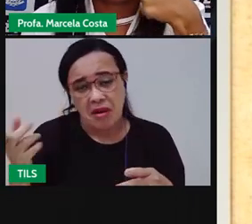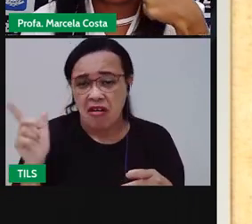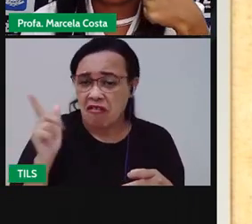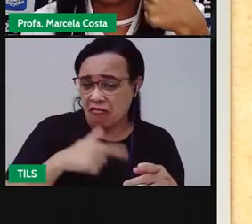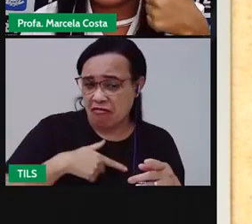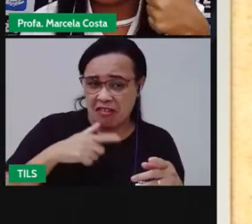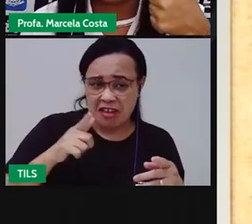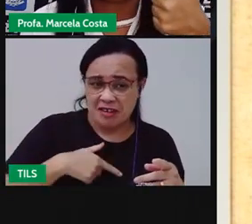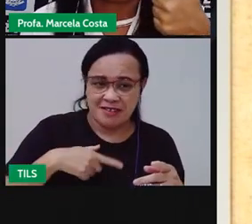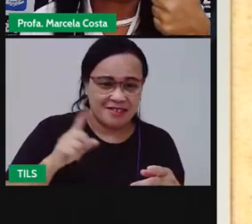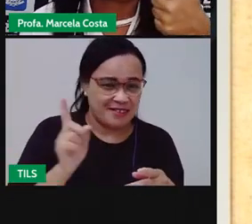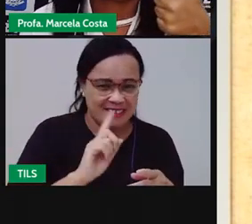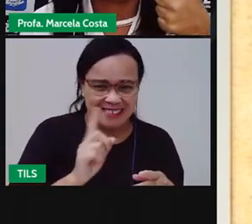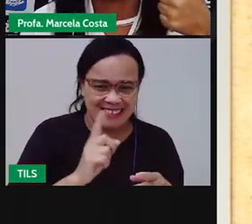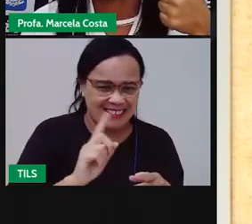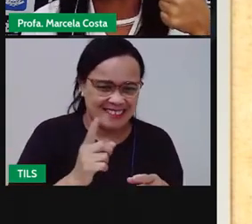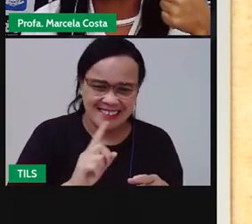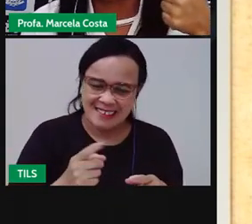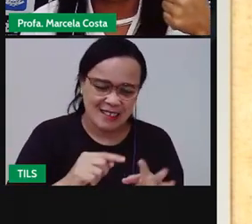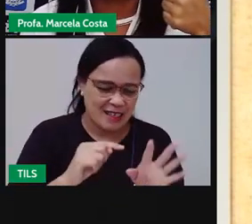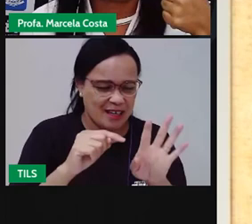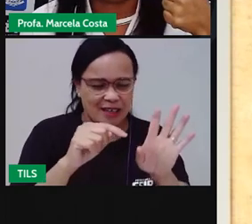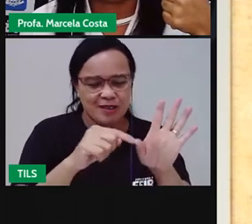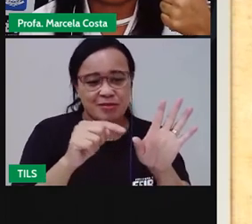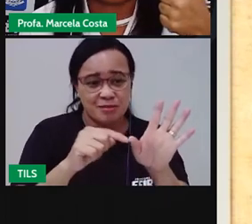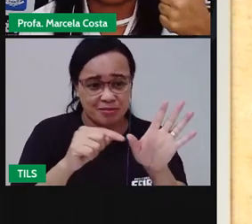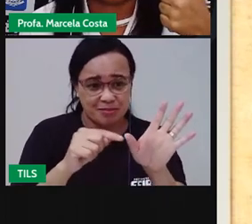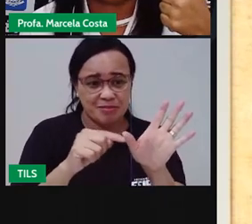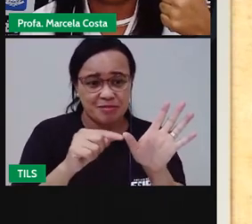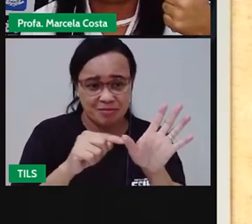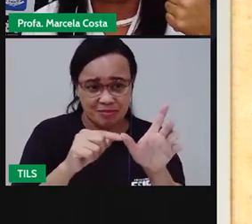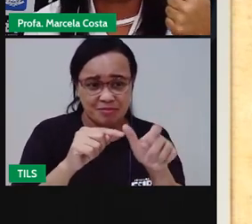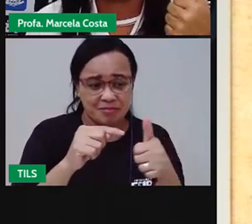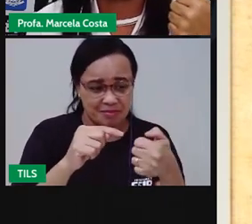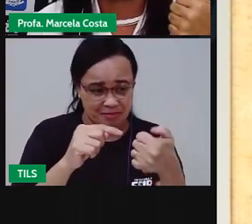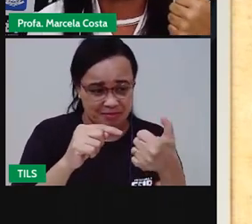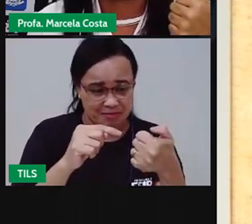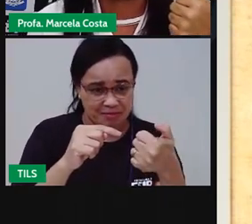Mas, sem a minha ajuda, os meus irmãos pouco podiam fazer.